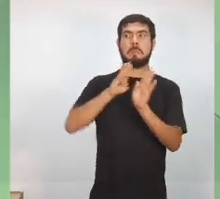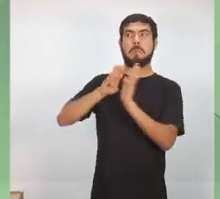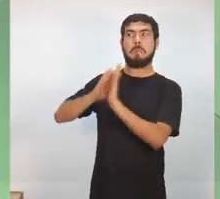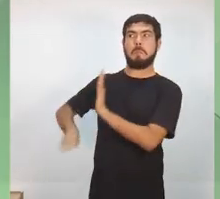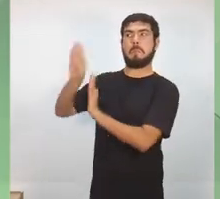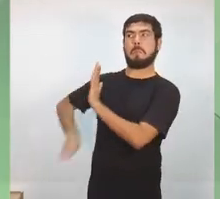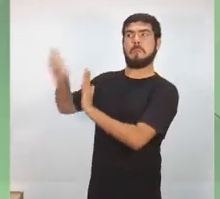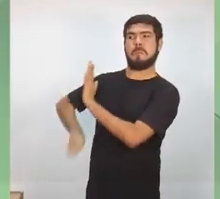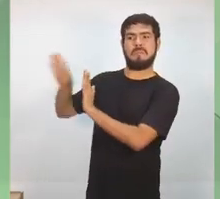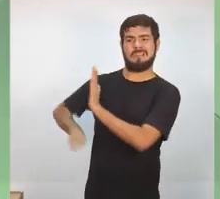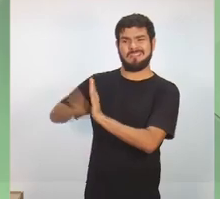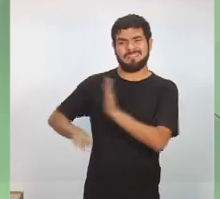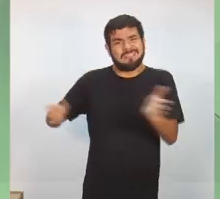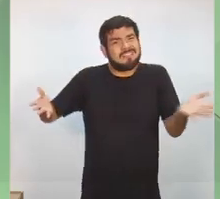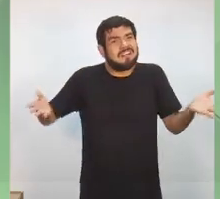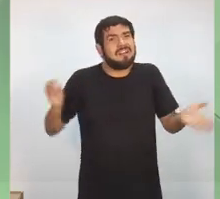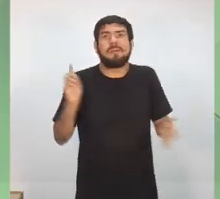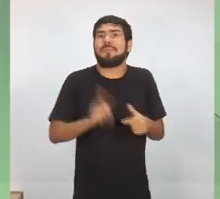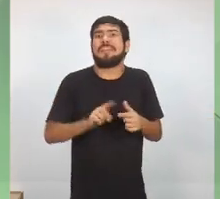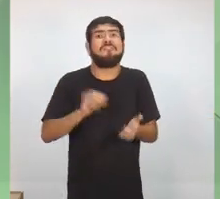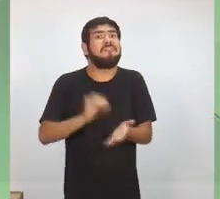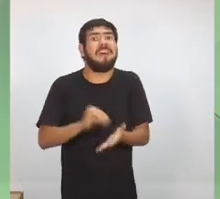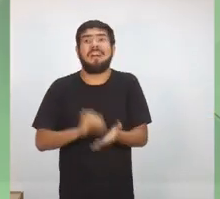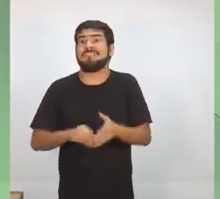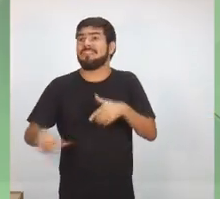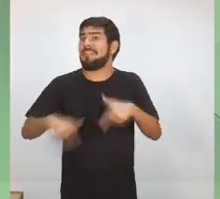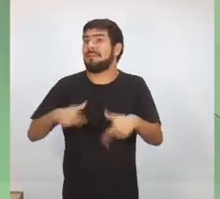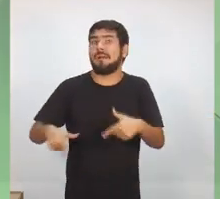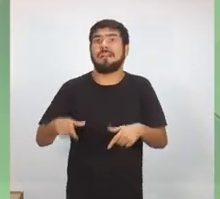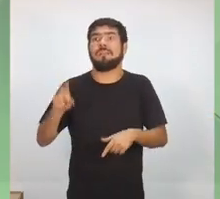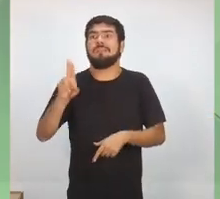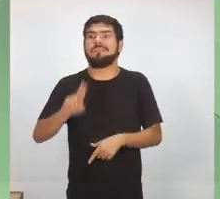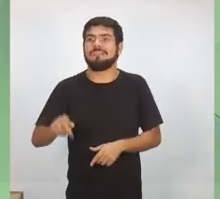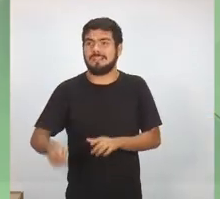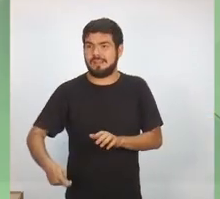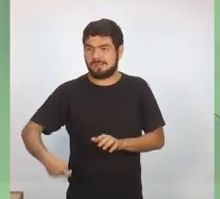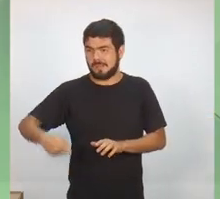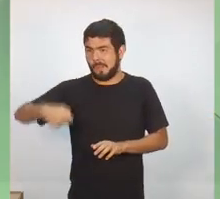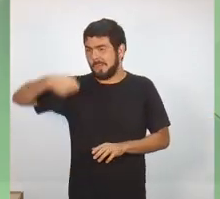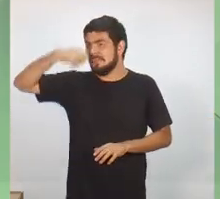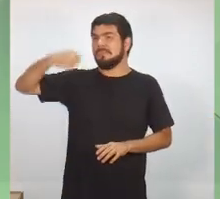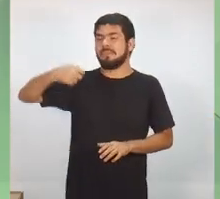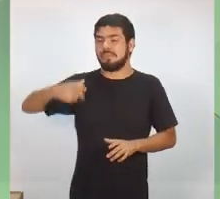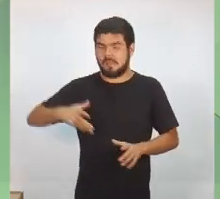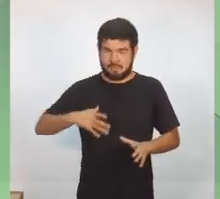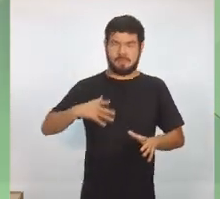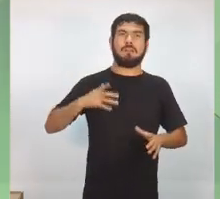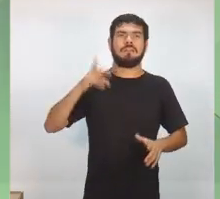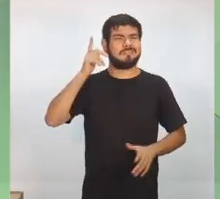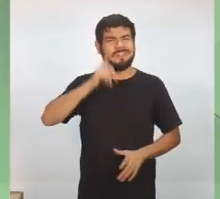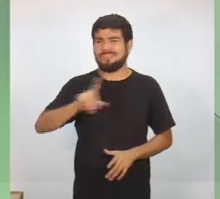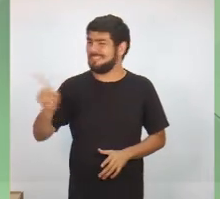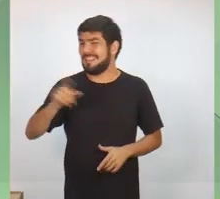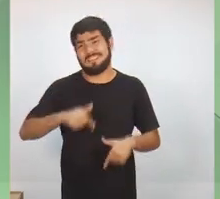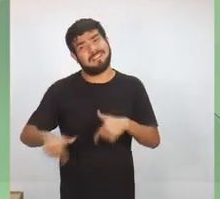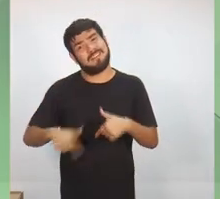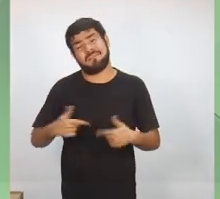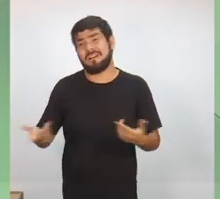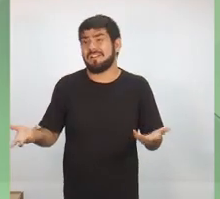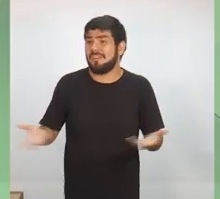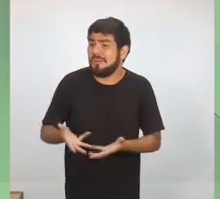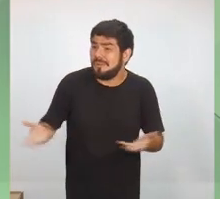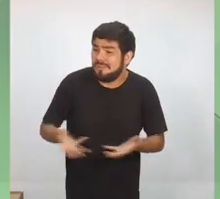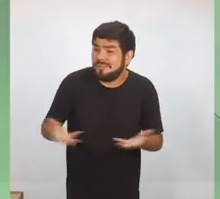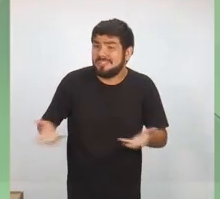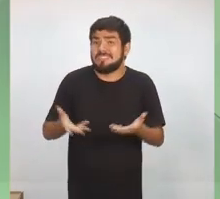emprego, quer seja porque, ao usar a droga, eles não conseguem emprego. Mas hoje, mais do que nunca, é